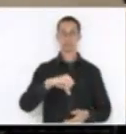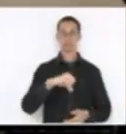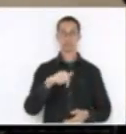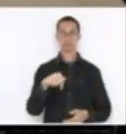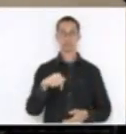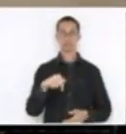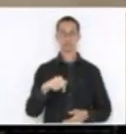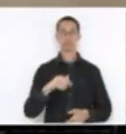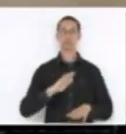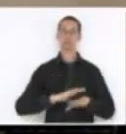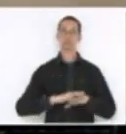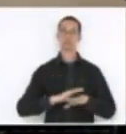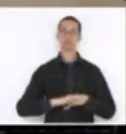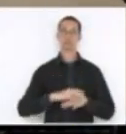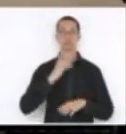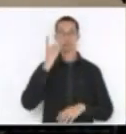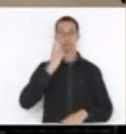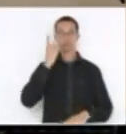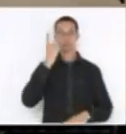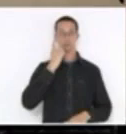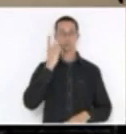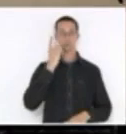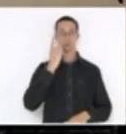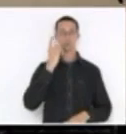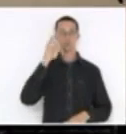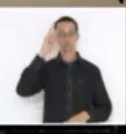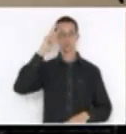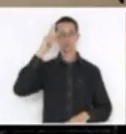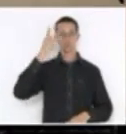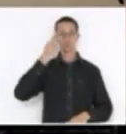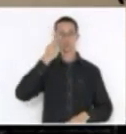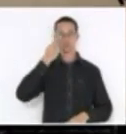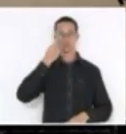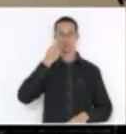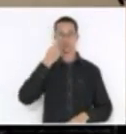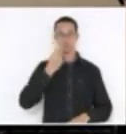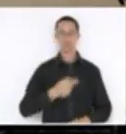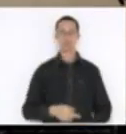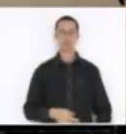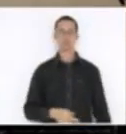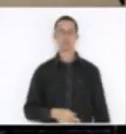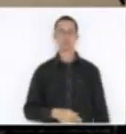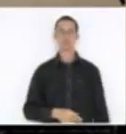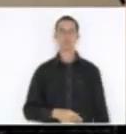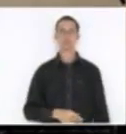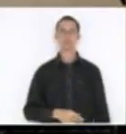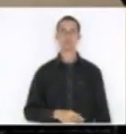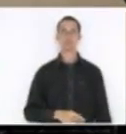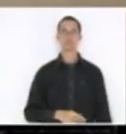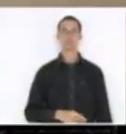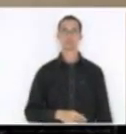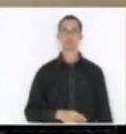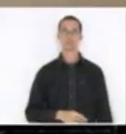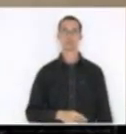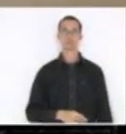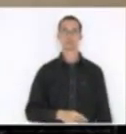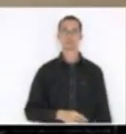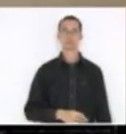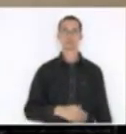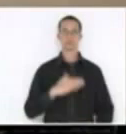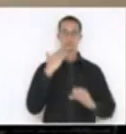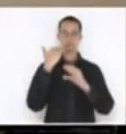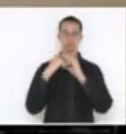de autoria do deputado Milton Obos, manifestando ao comandante do